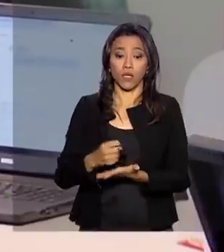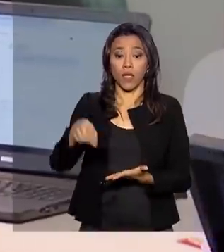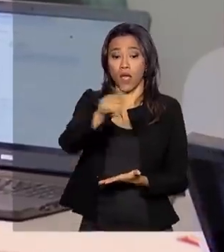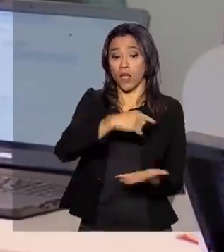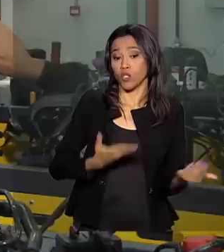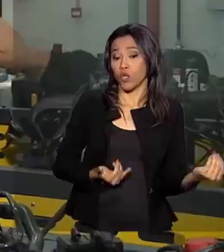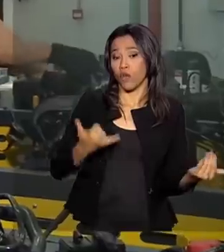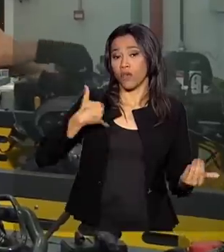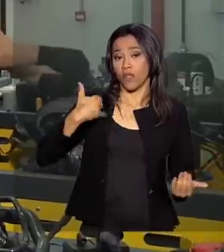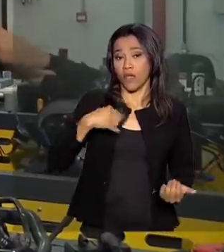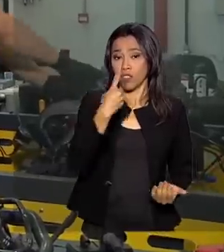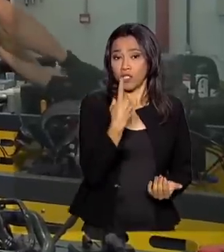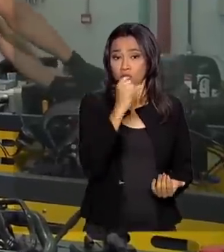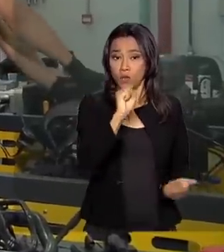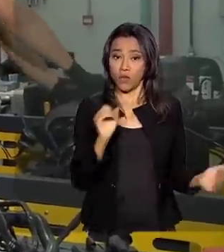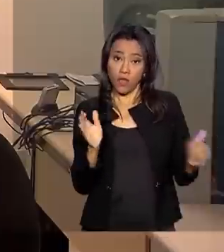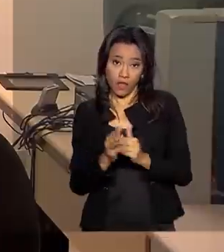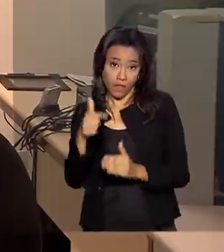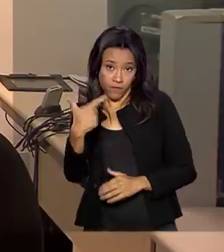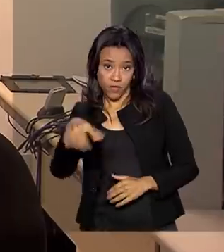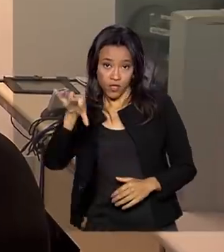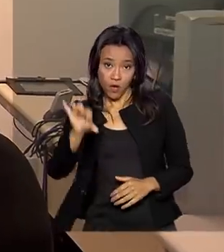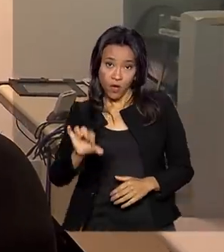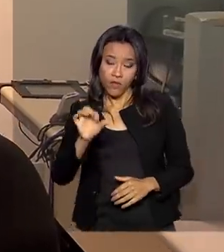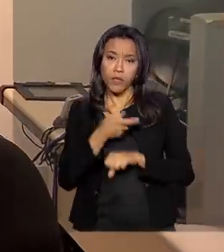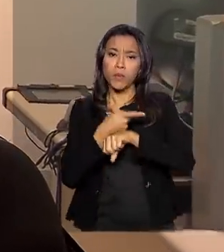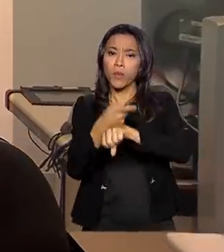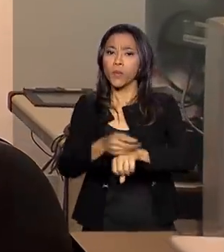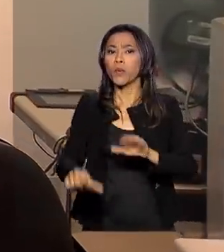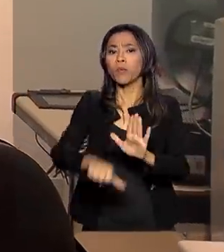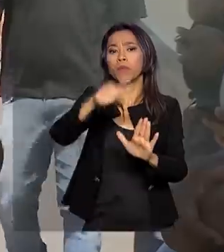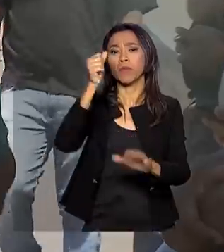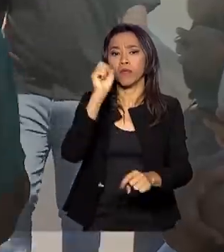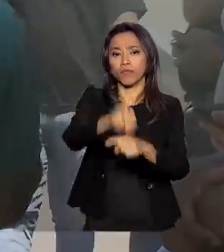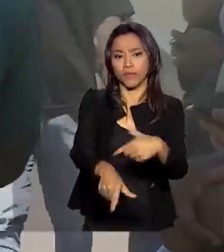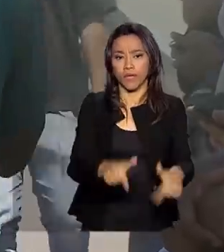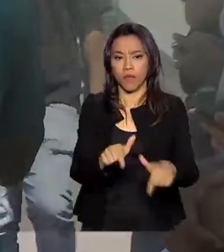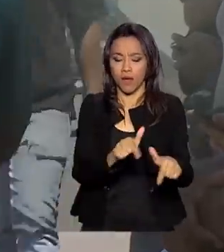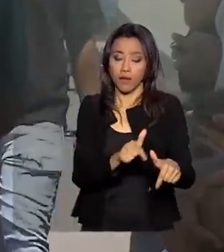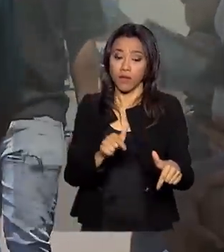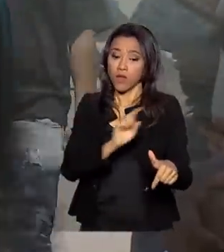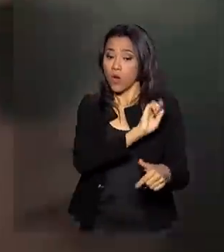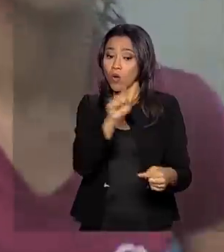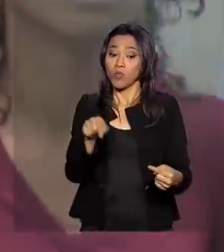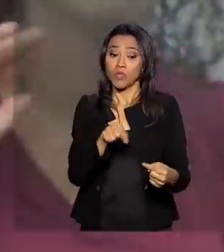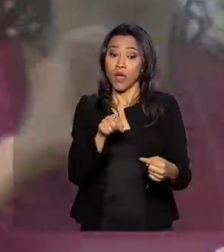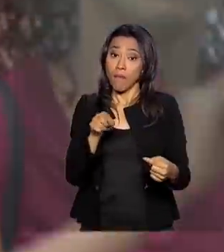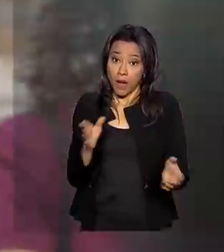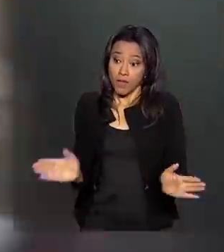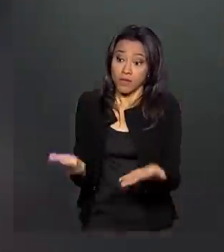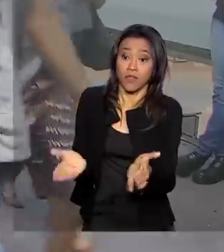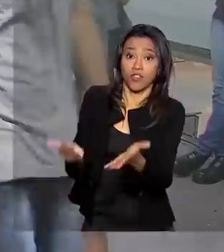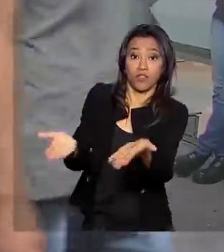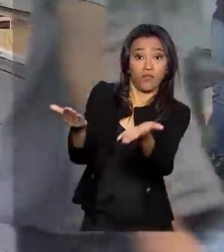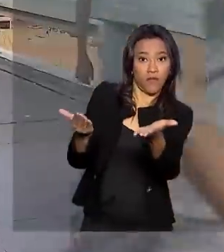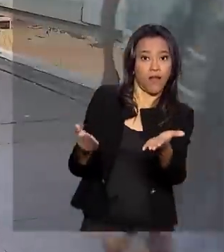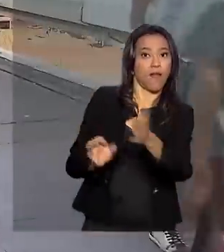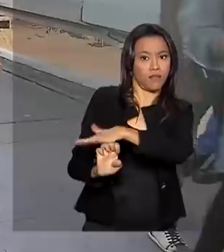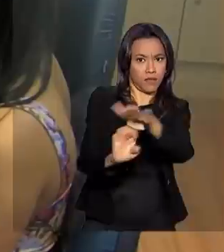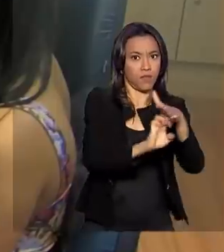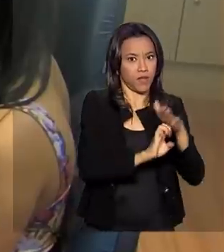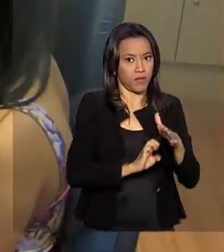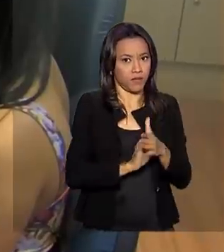tenham entre 18 e 29 anos e buscam o primeiro emprego. Para incentivar as empresas a contratar estes